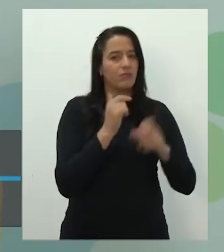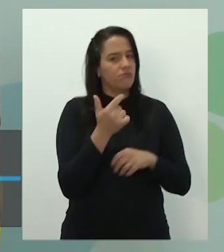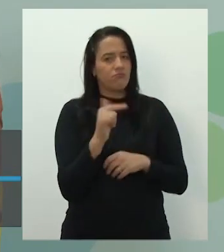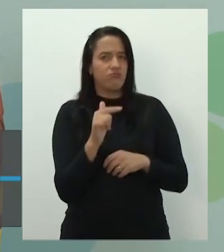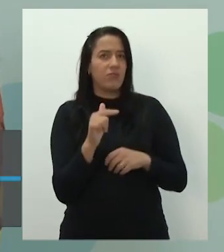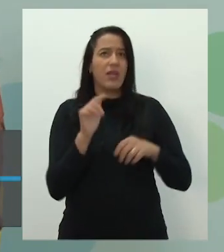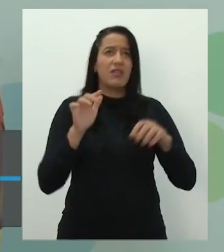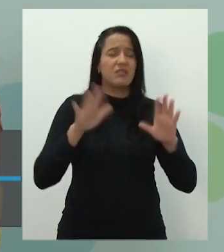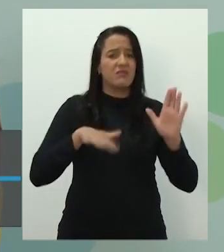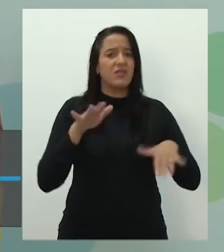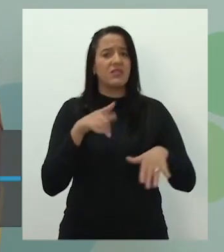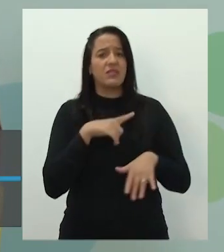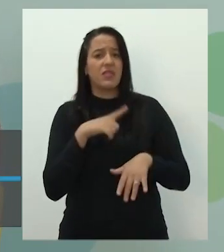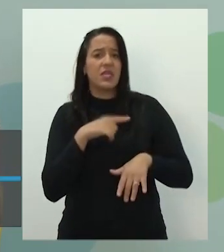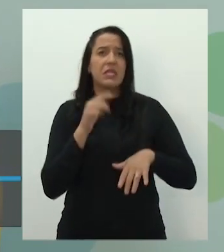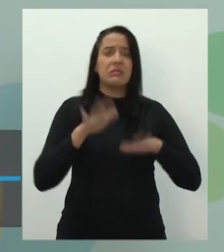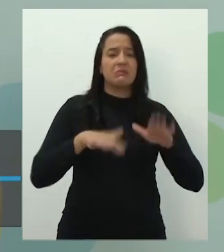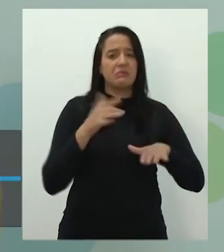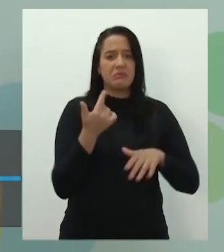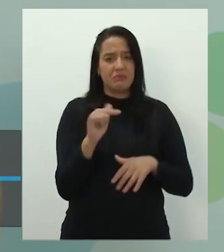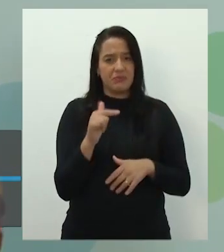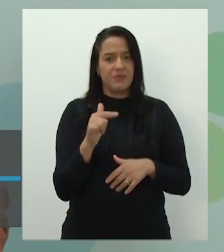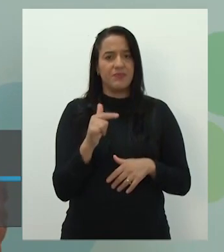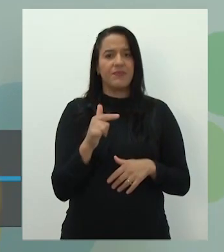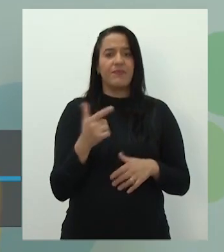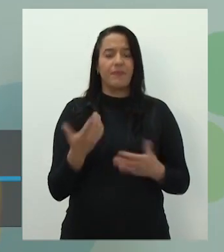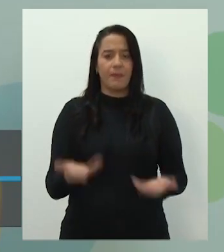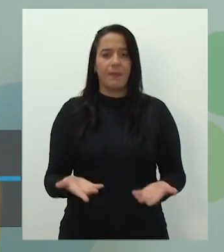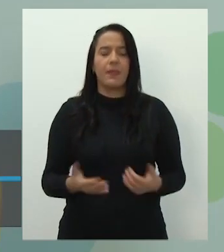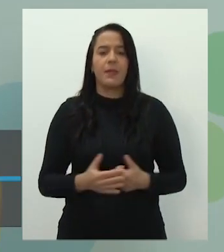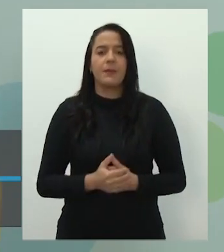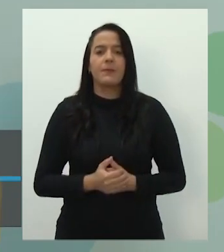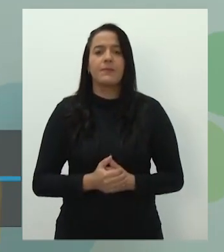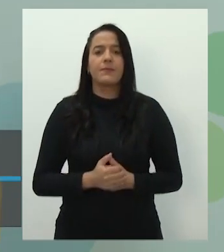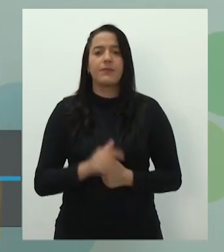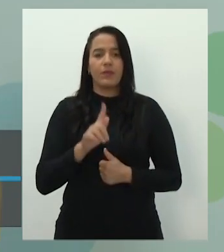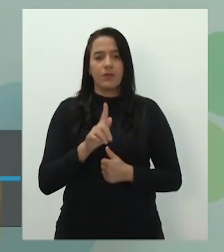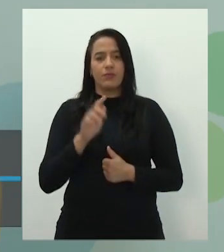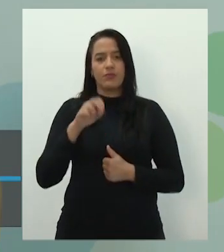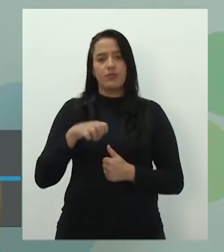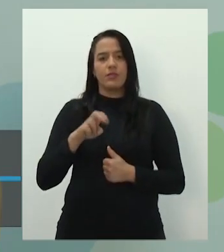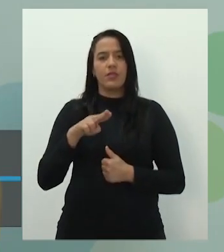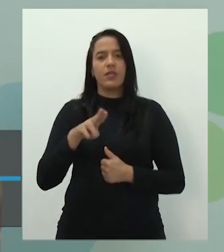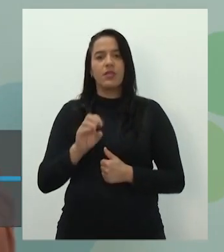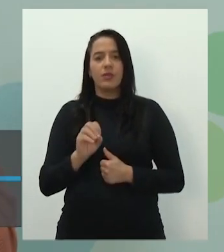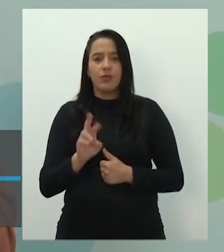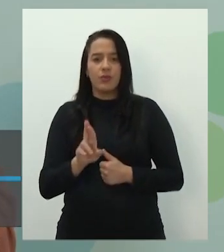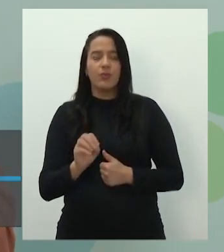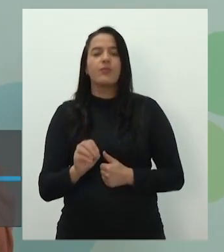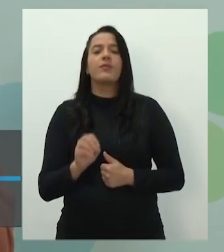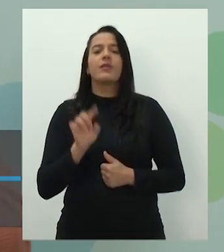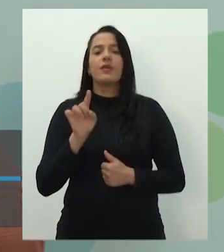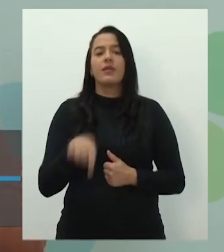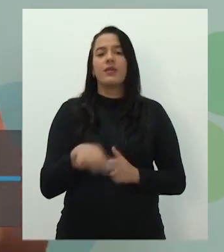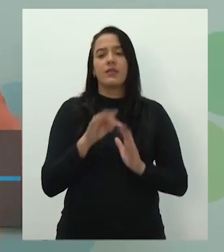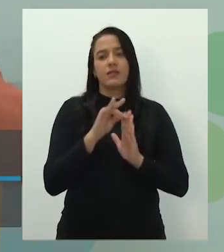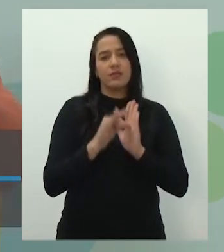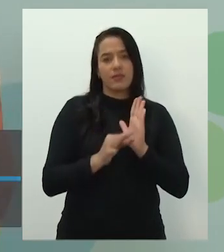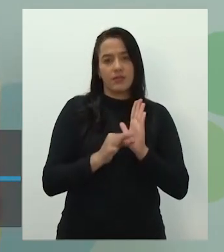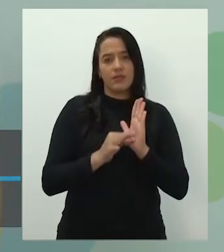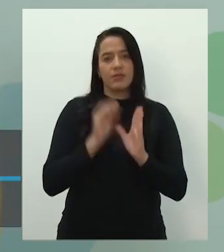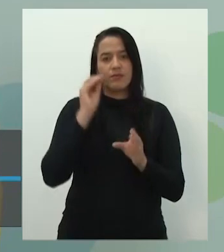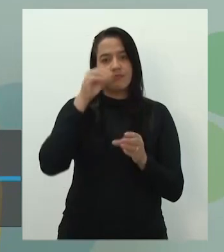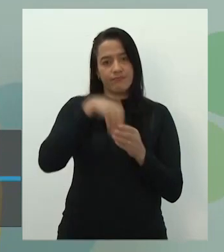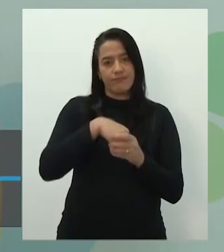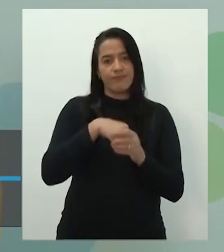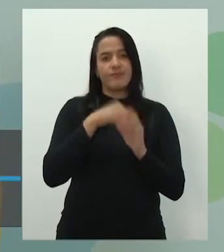base ali, ele é como se fosse o pano de fundo. O gênero textual, aliás, dentro